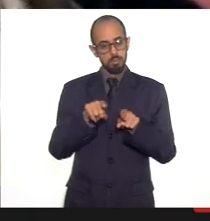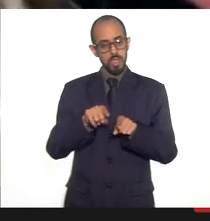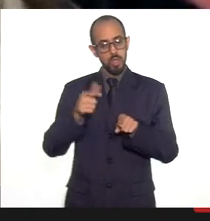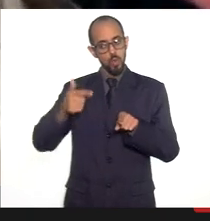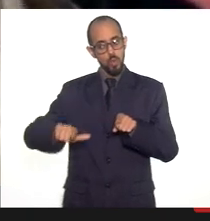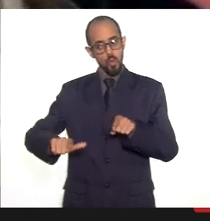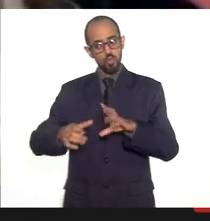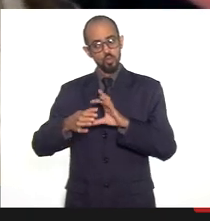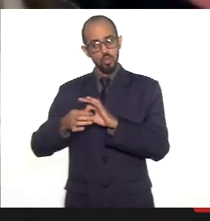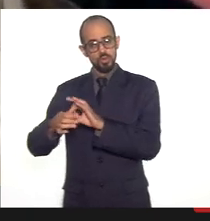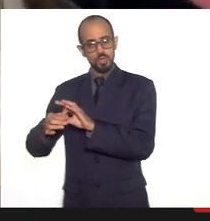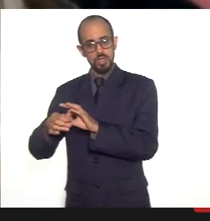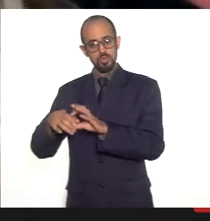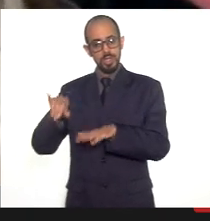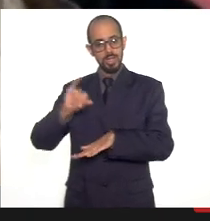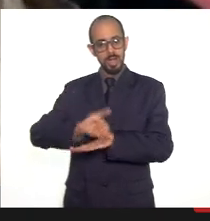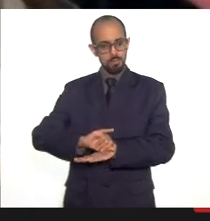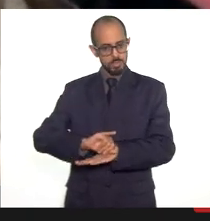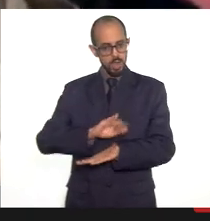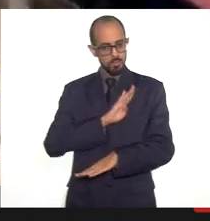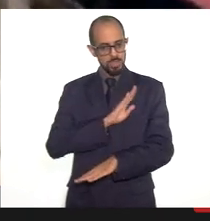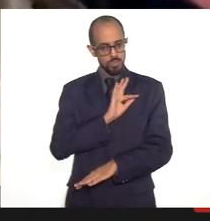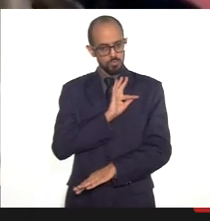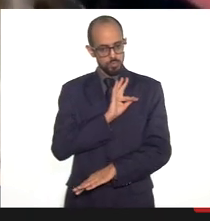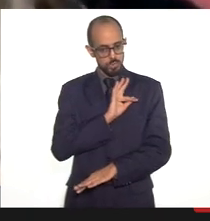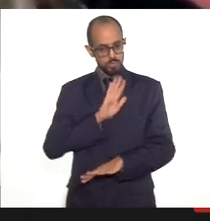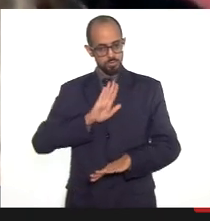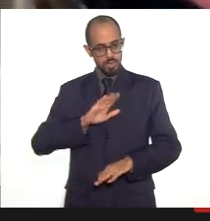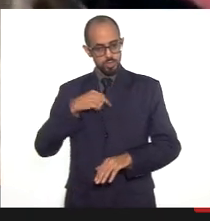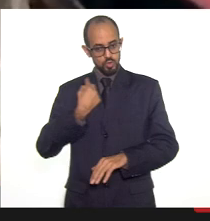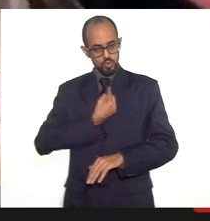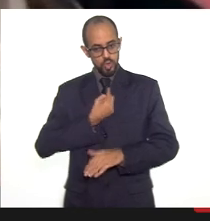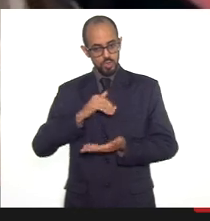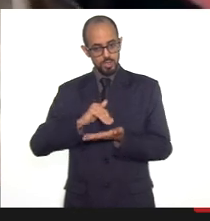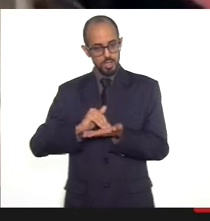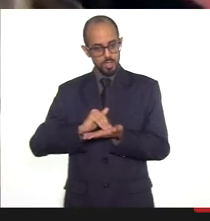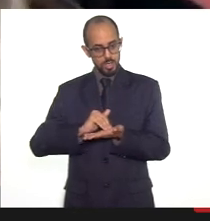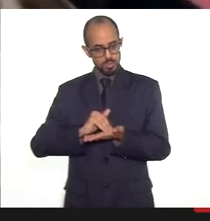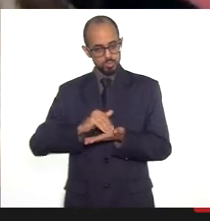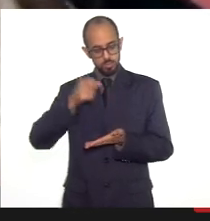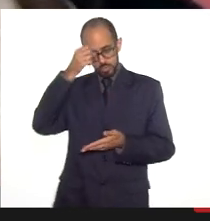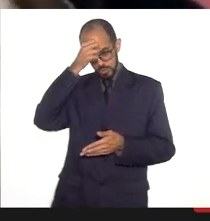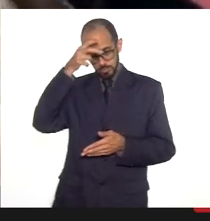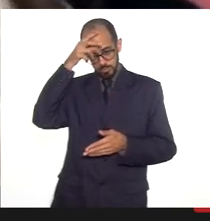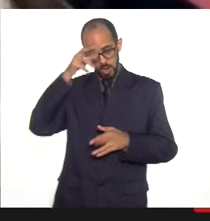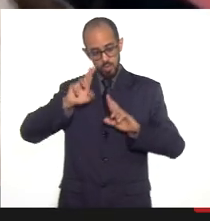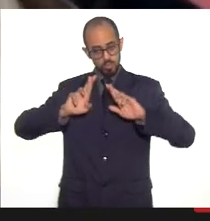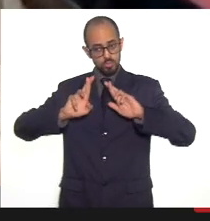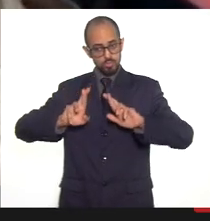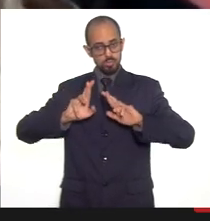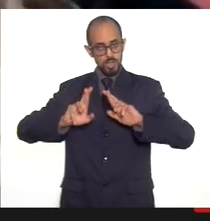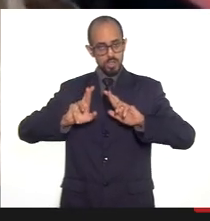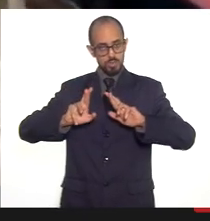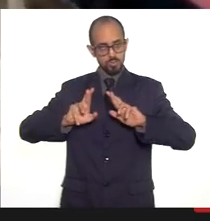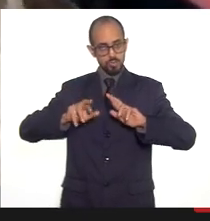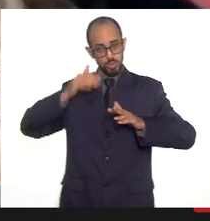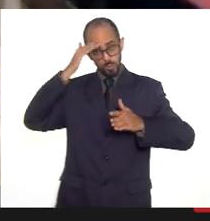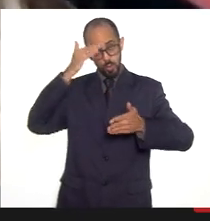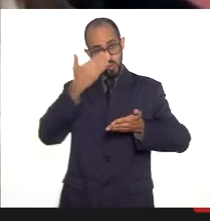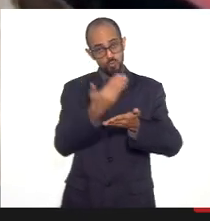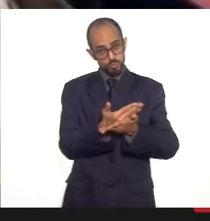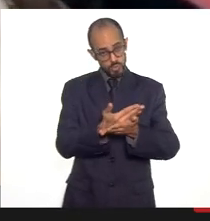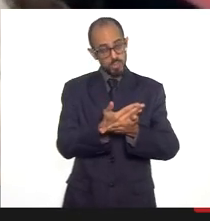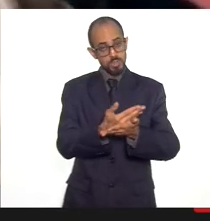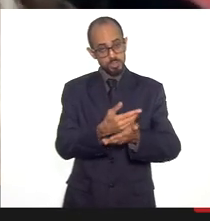mas nós secretários municipais realmente esperamos estamos muito confiantes nessa